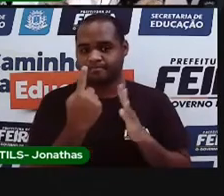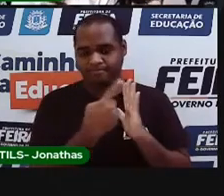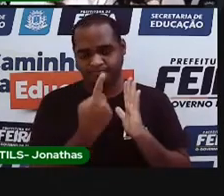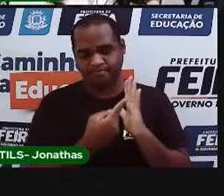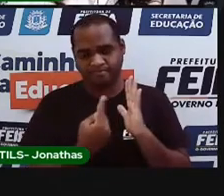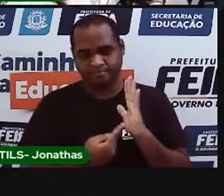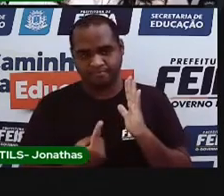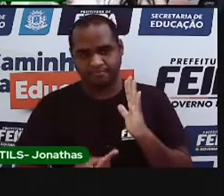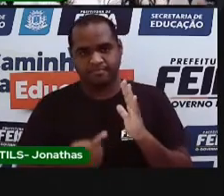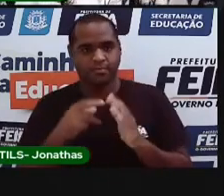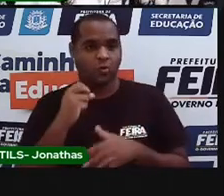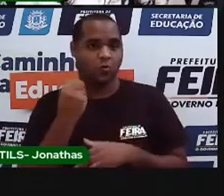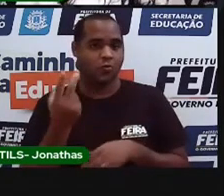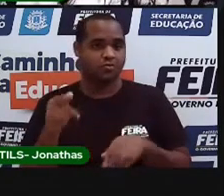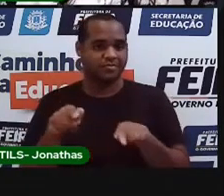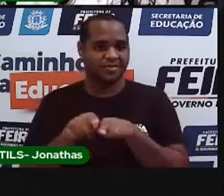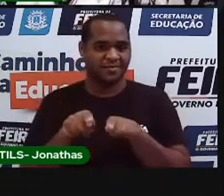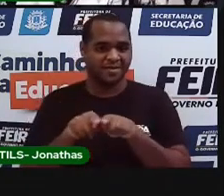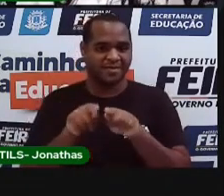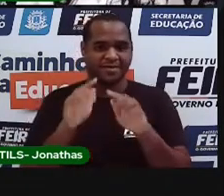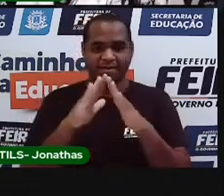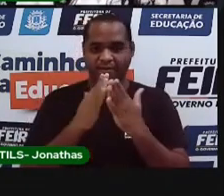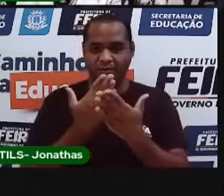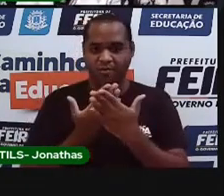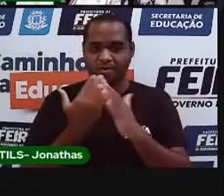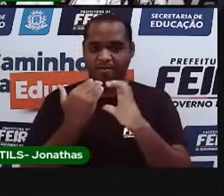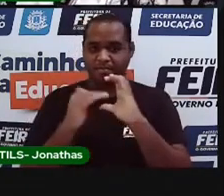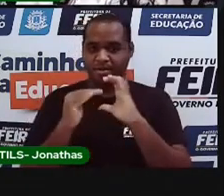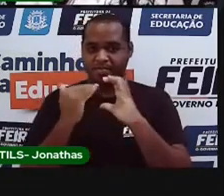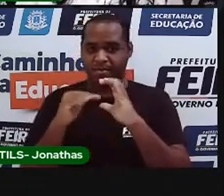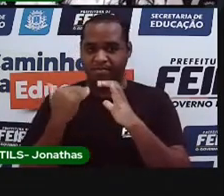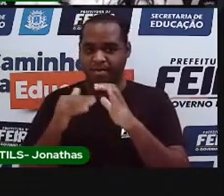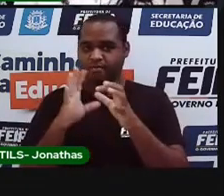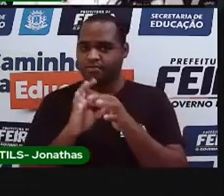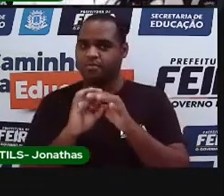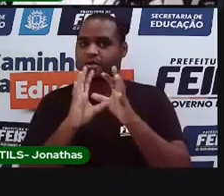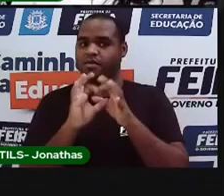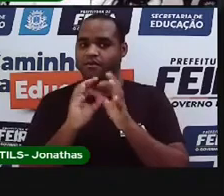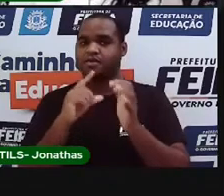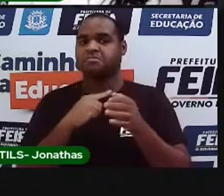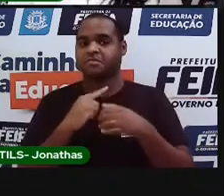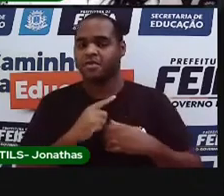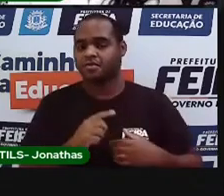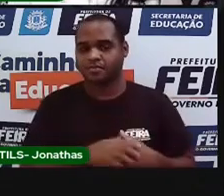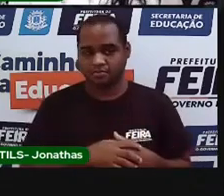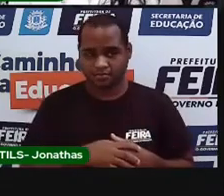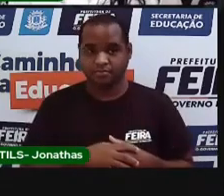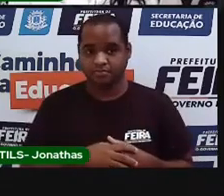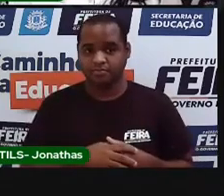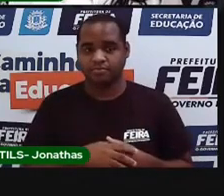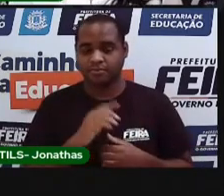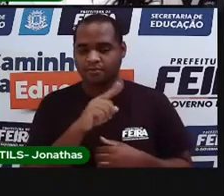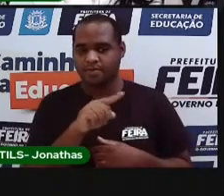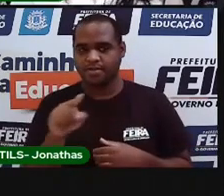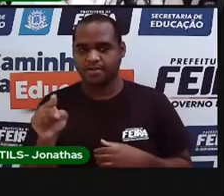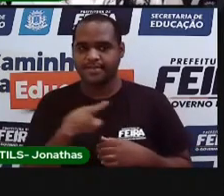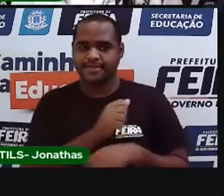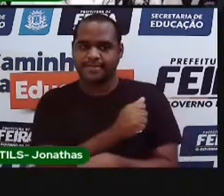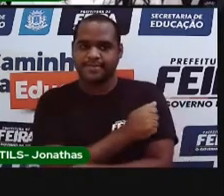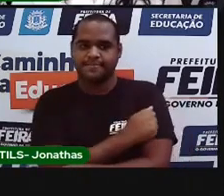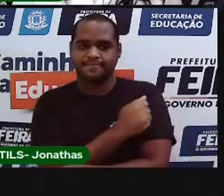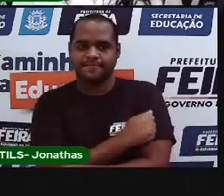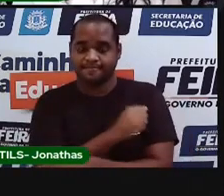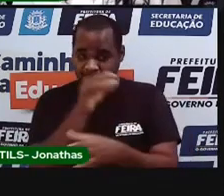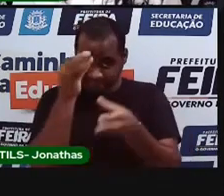ou no material que a escola está disponibilizando para você, você que é o aluno vai